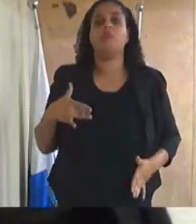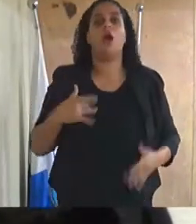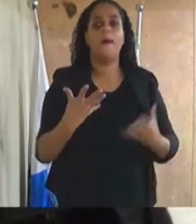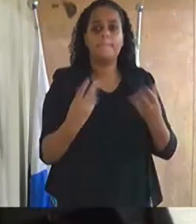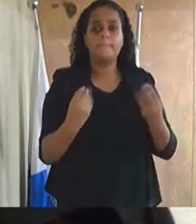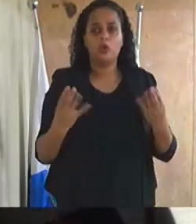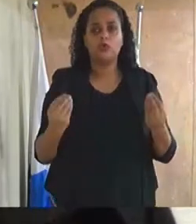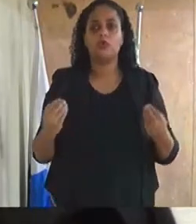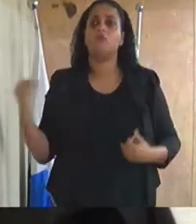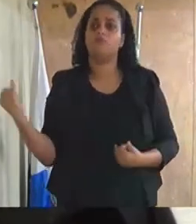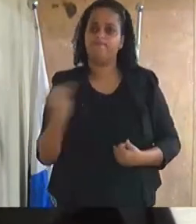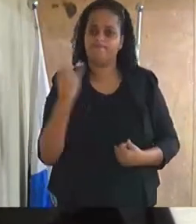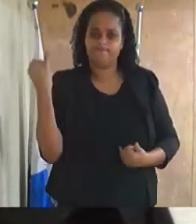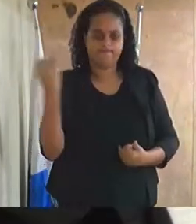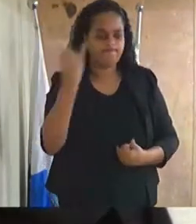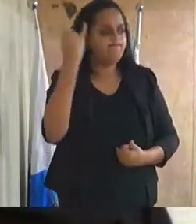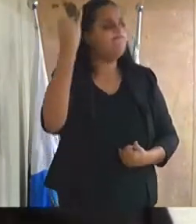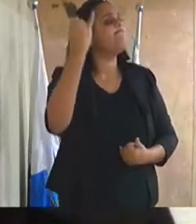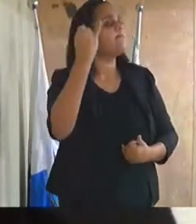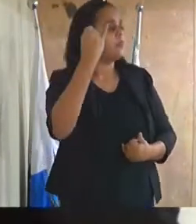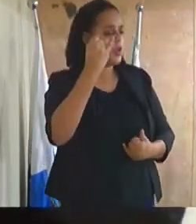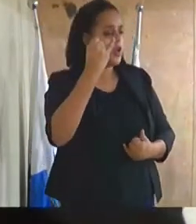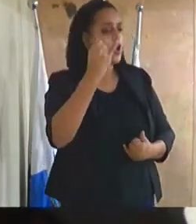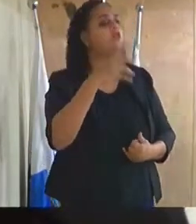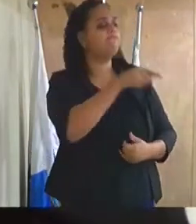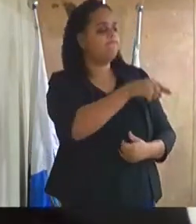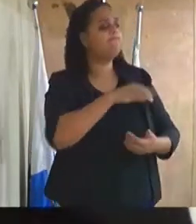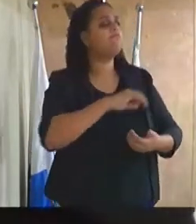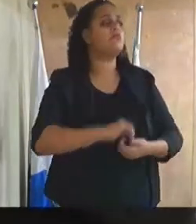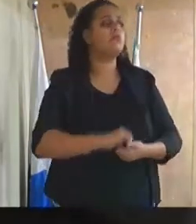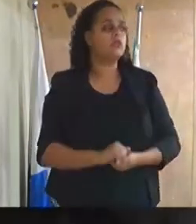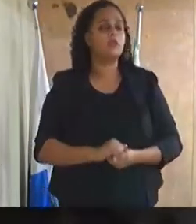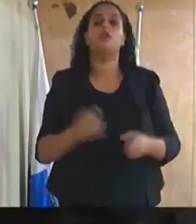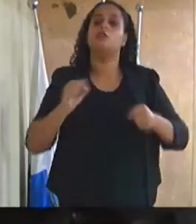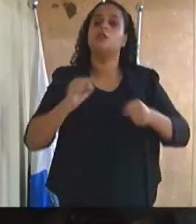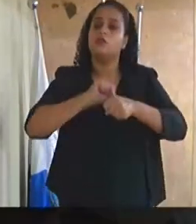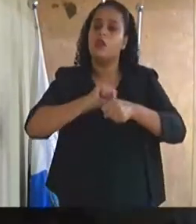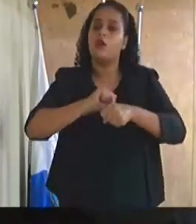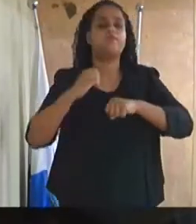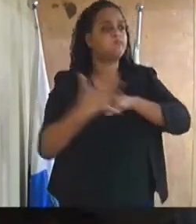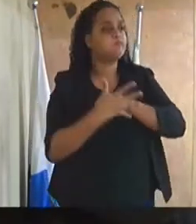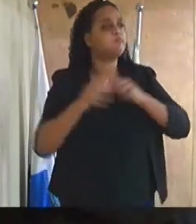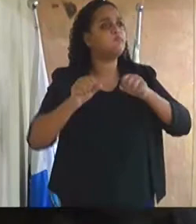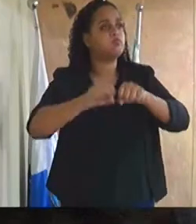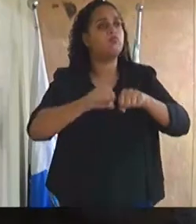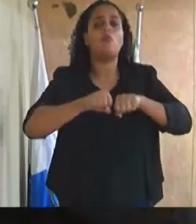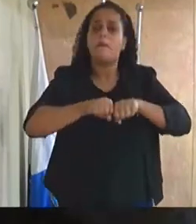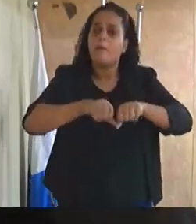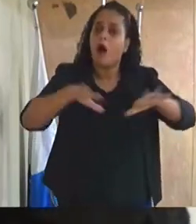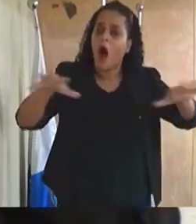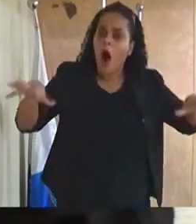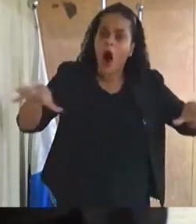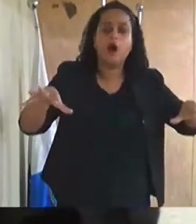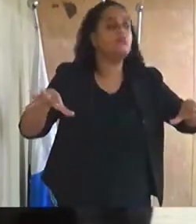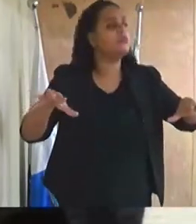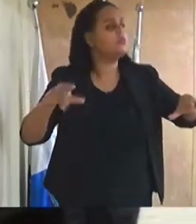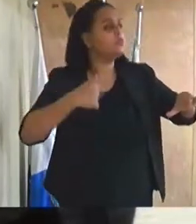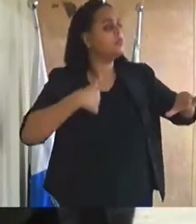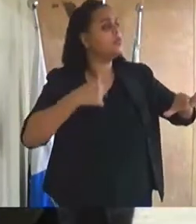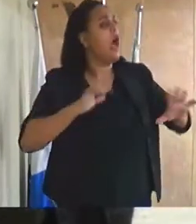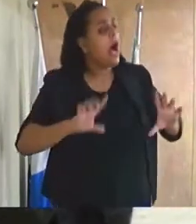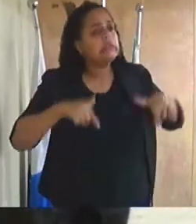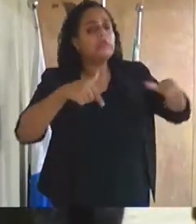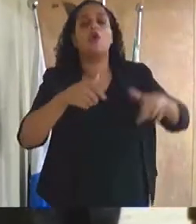responsabilidade preocupada aí com esse com essa pandemia o governo foi lá comprou ali a São José